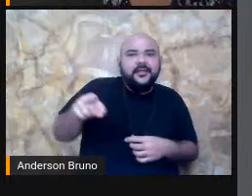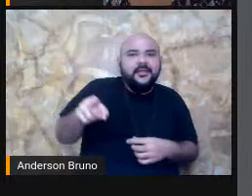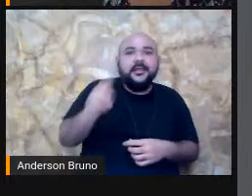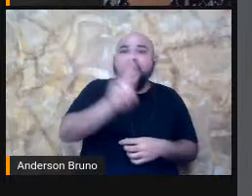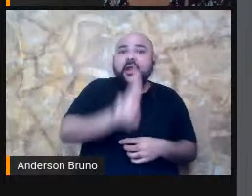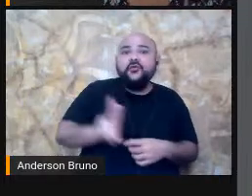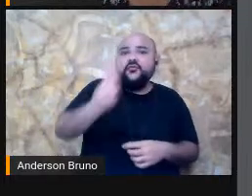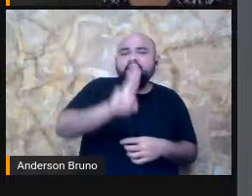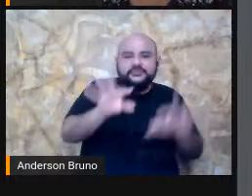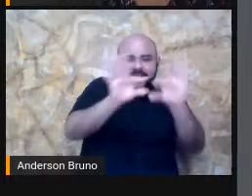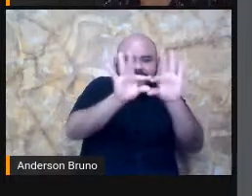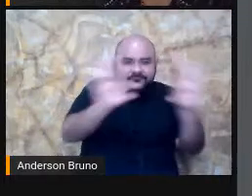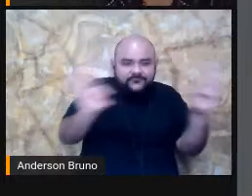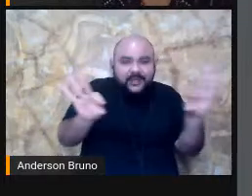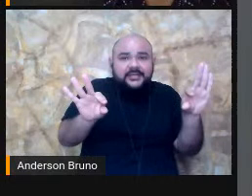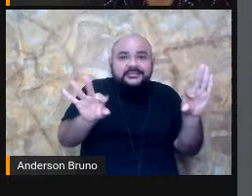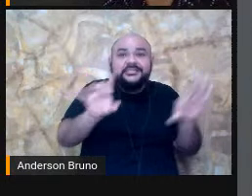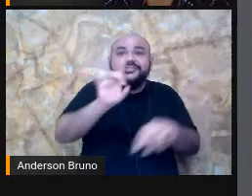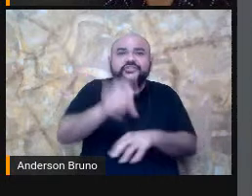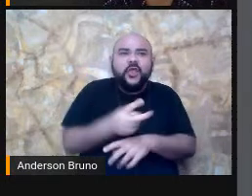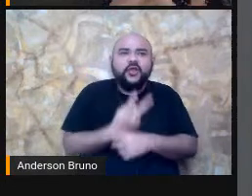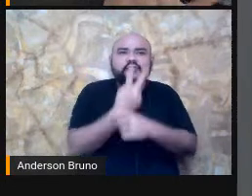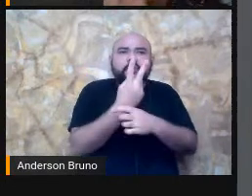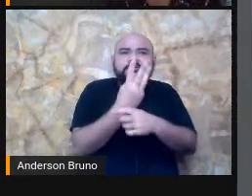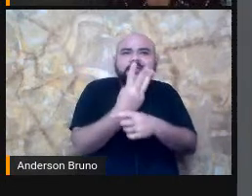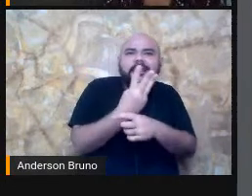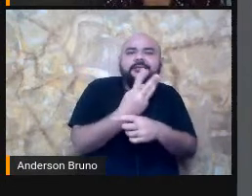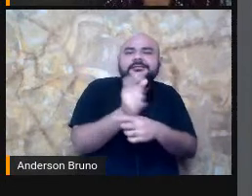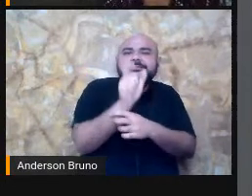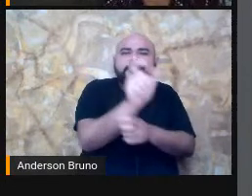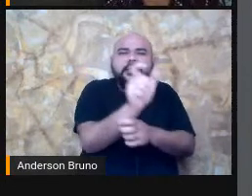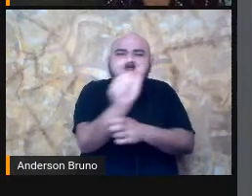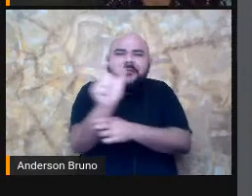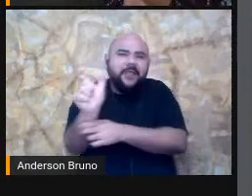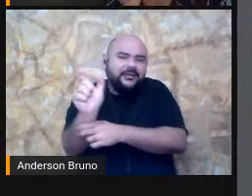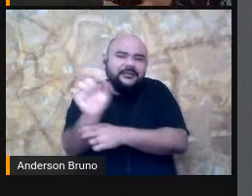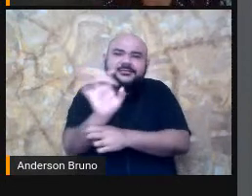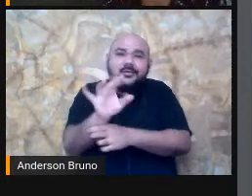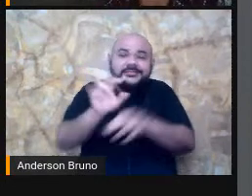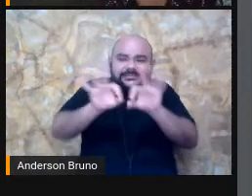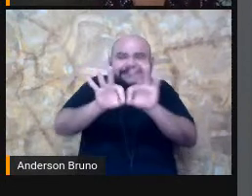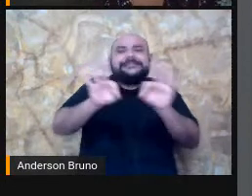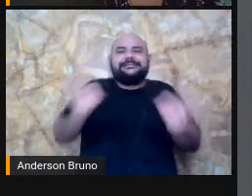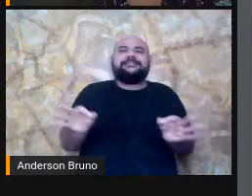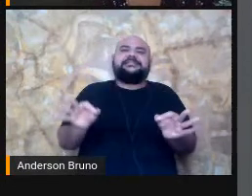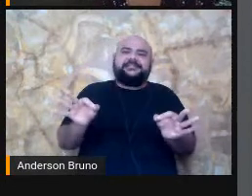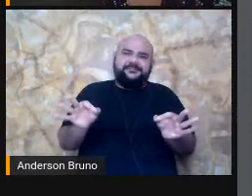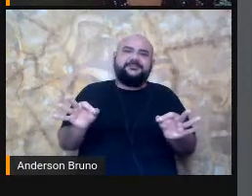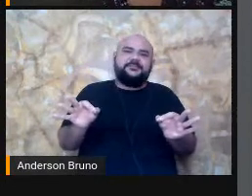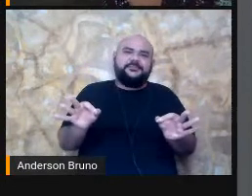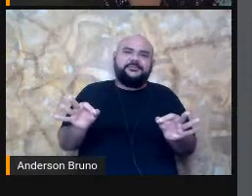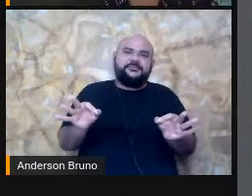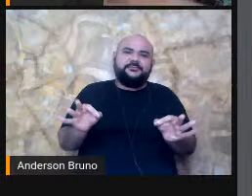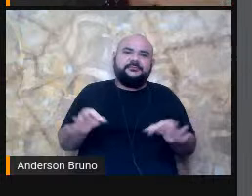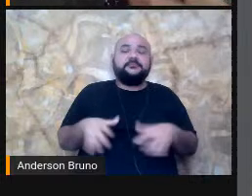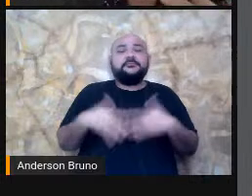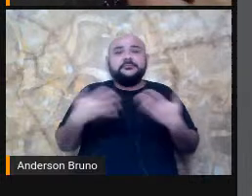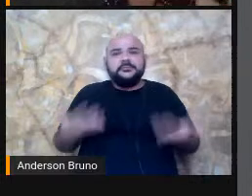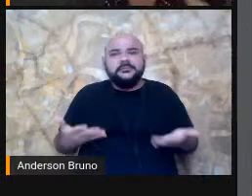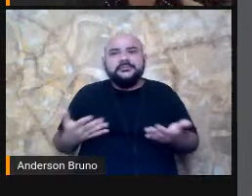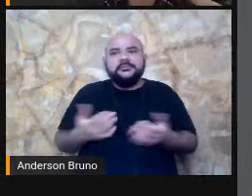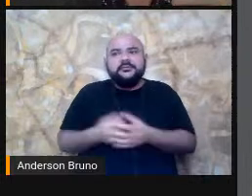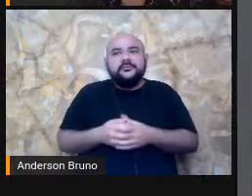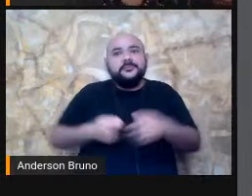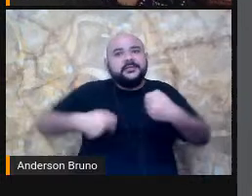Muito mais Do que ela Está dizendo Né Então ela diz Bola E esse